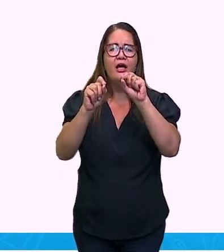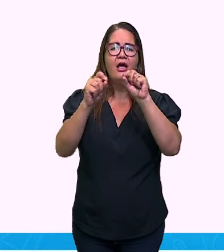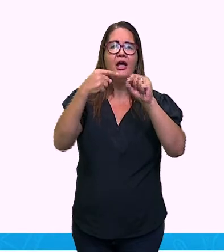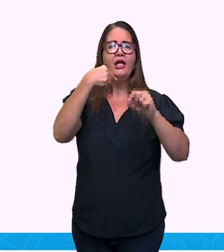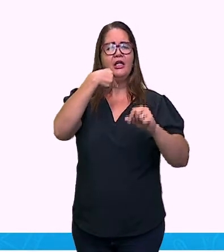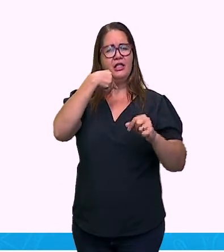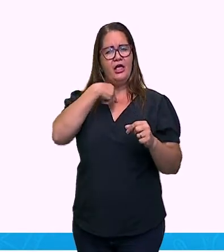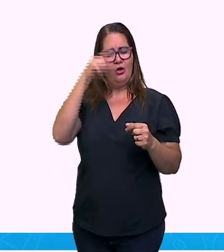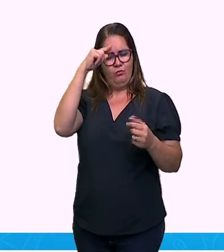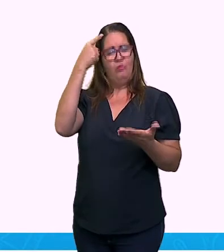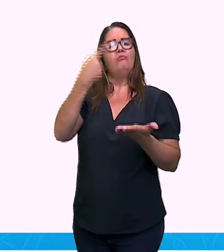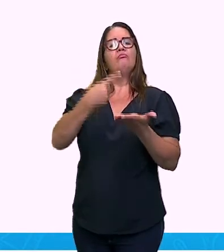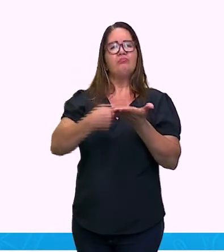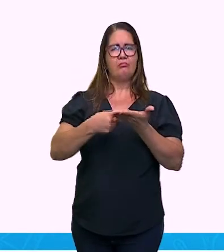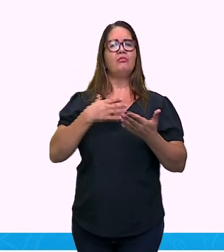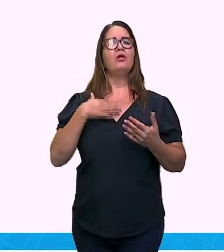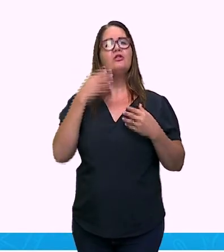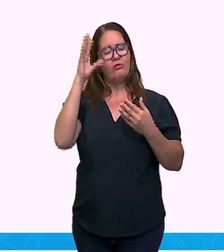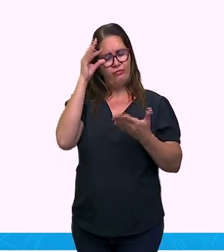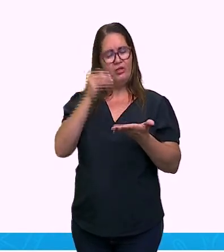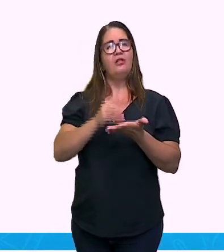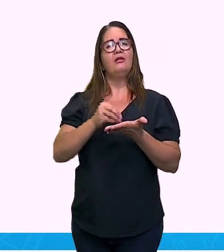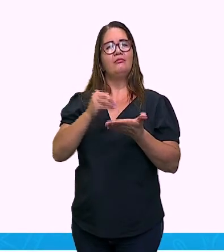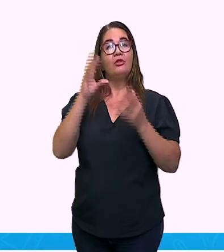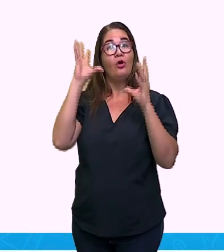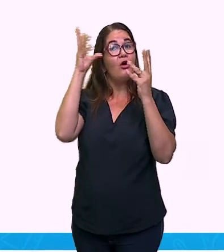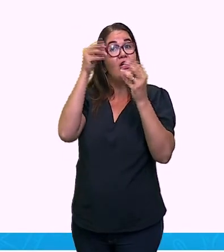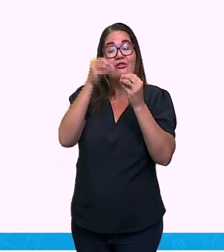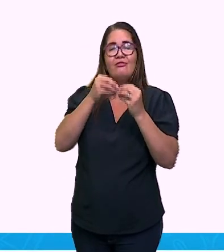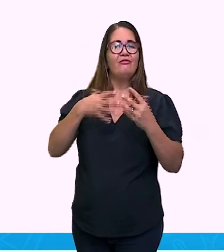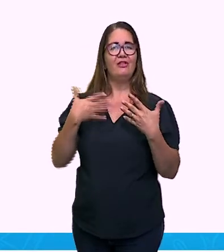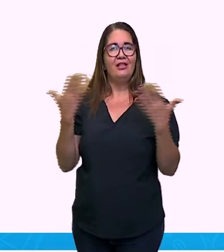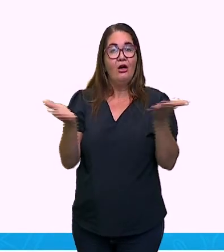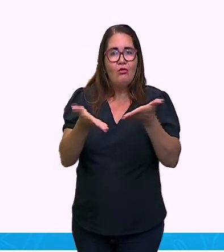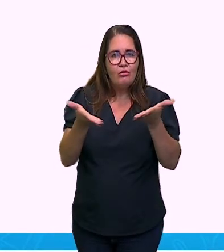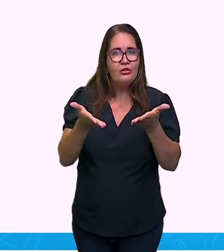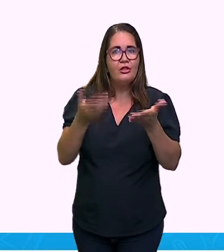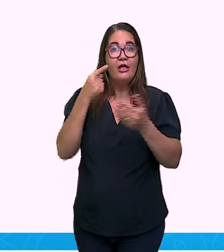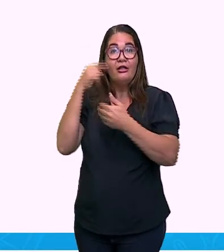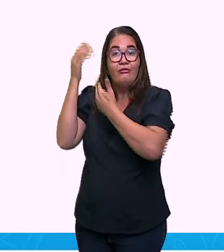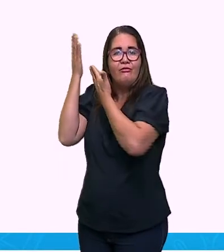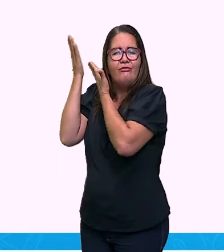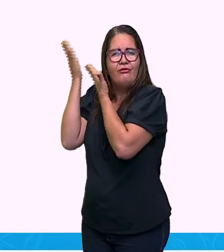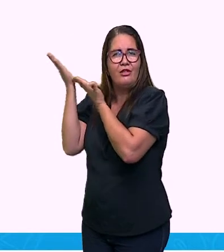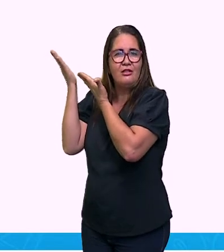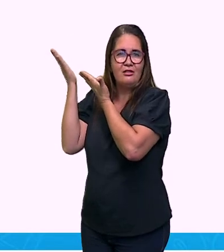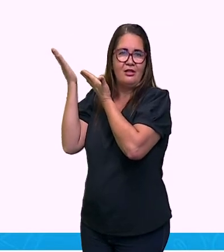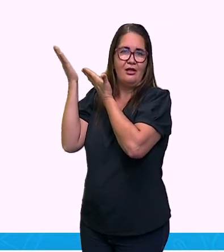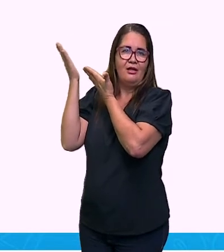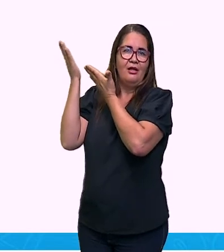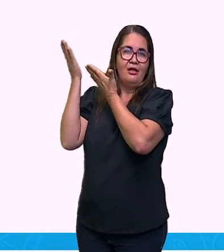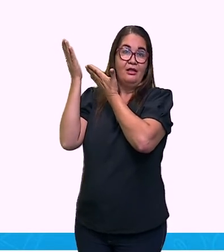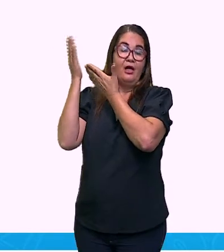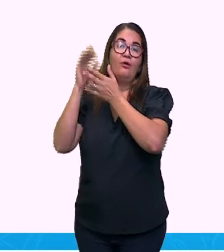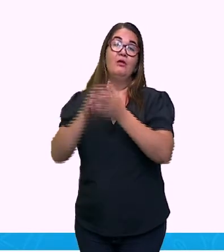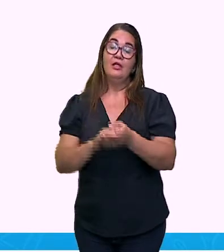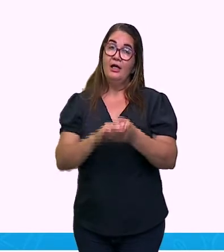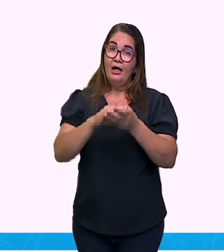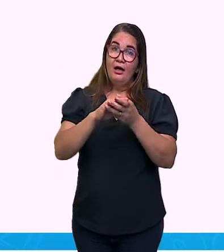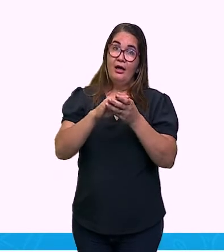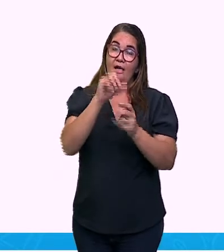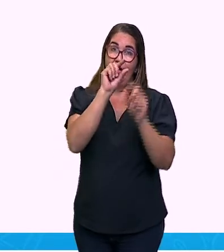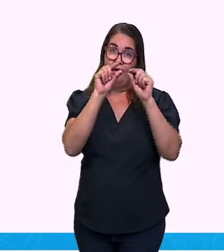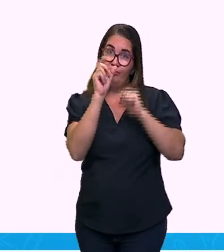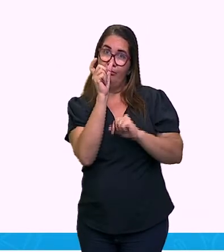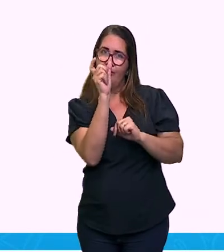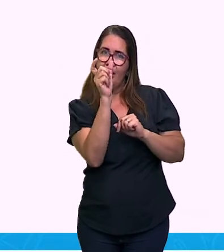não estou perdida. Estou me achando, vírgula, pois. Então, sempre que eu for usar o pois como uma